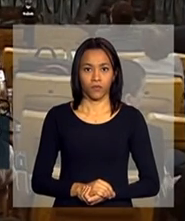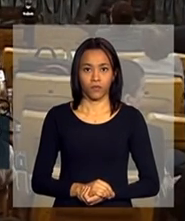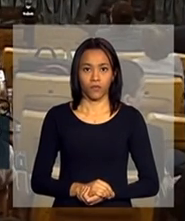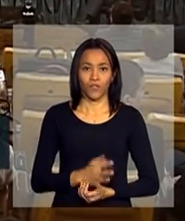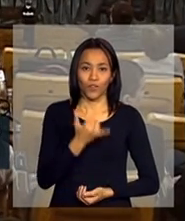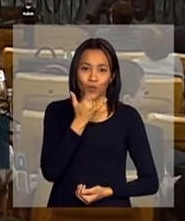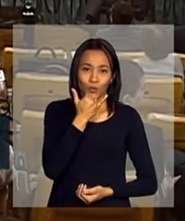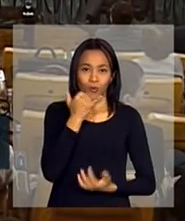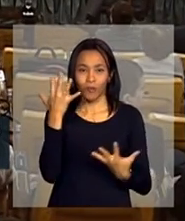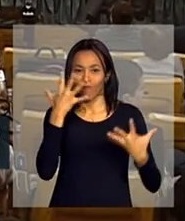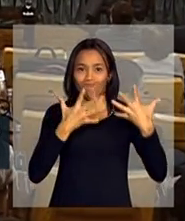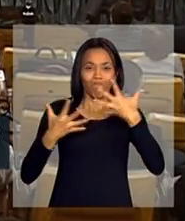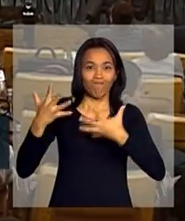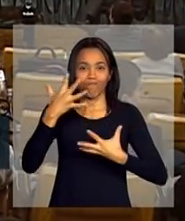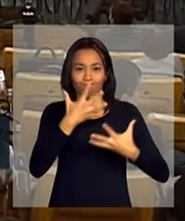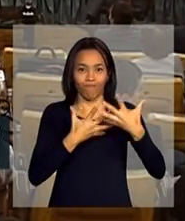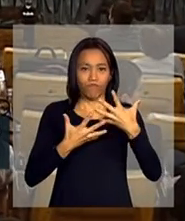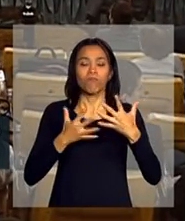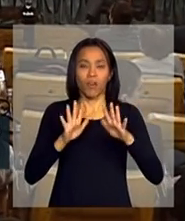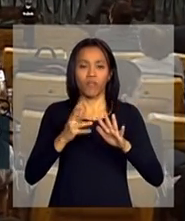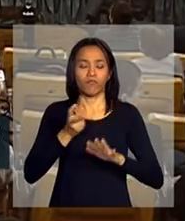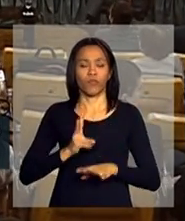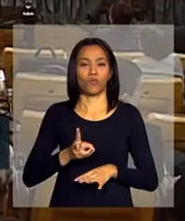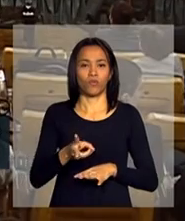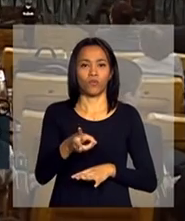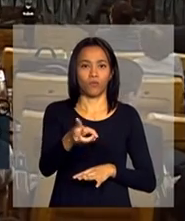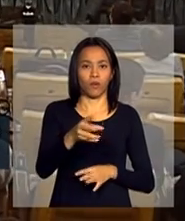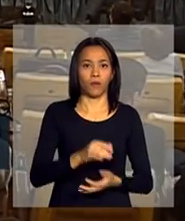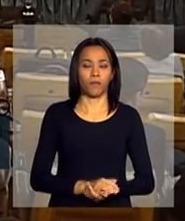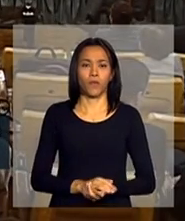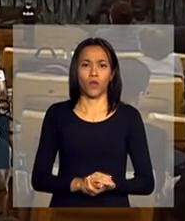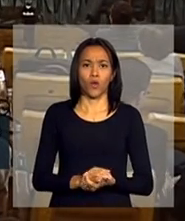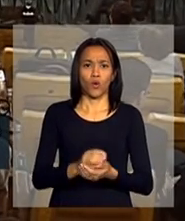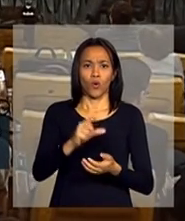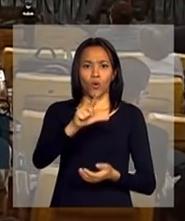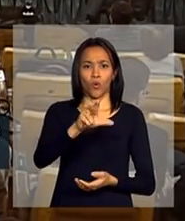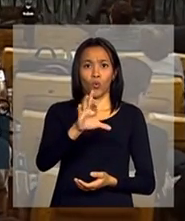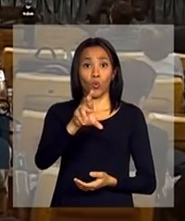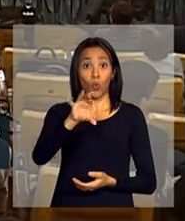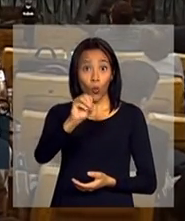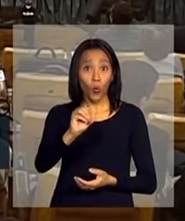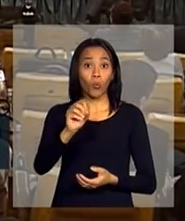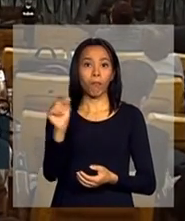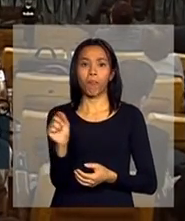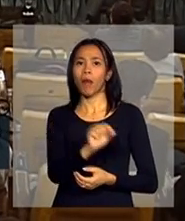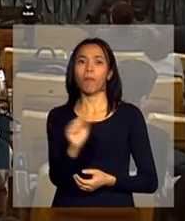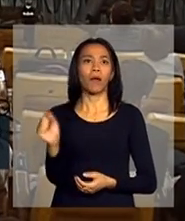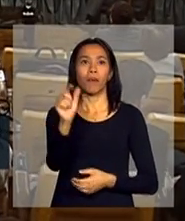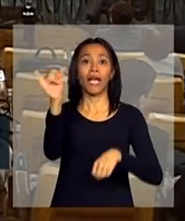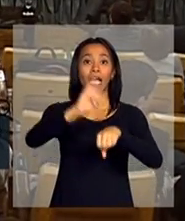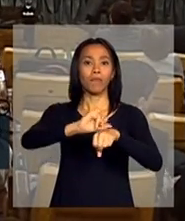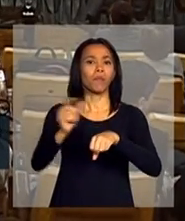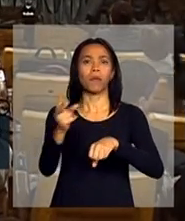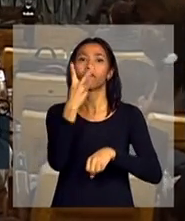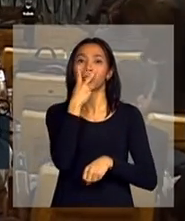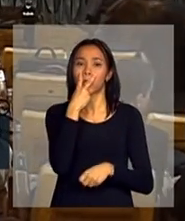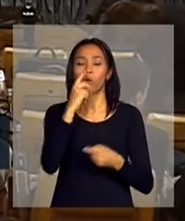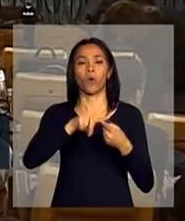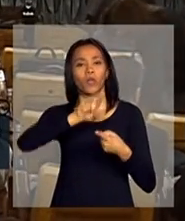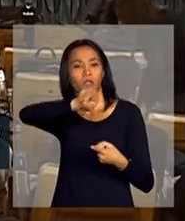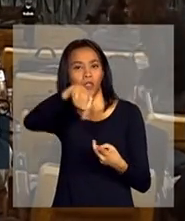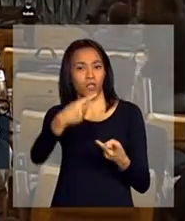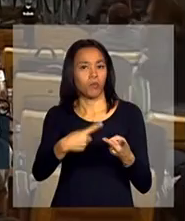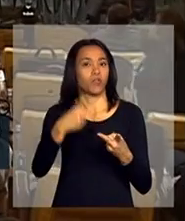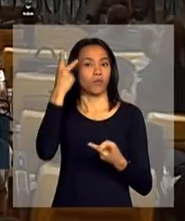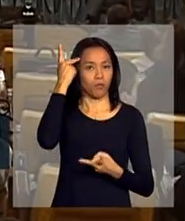Desculpa, eu me perdi, mas vamos continuar. O maior lucro entre as capitais é em Vitória. Só olhando os capitais, depois São Paulo, lutudo.